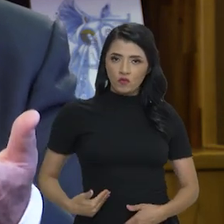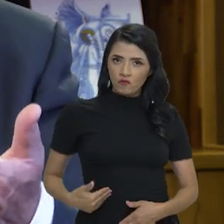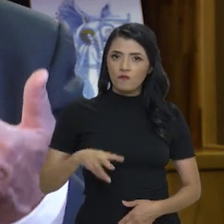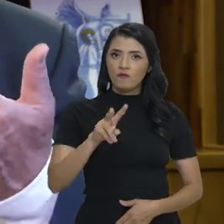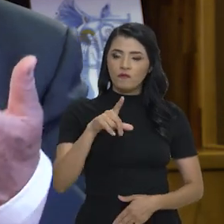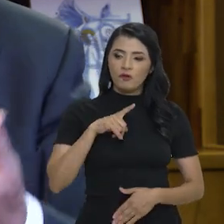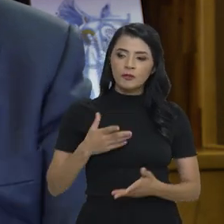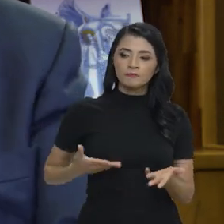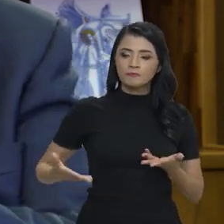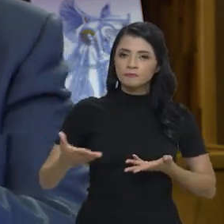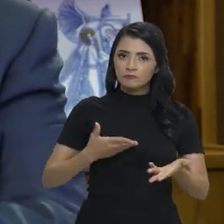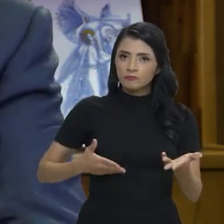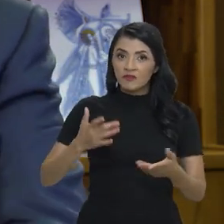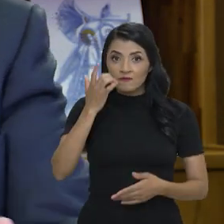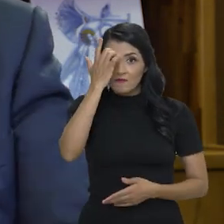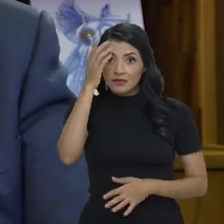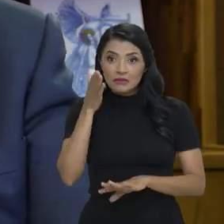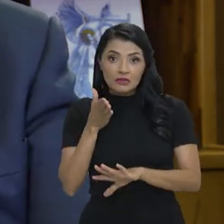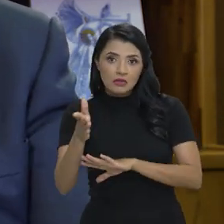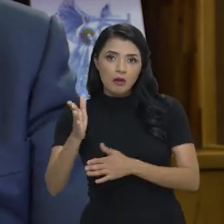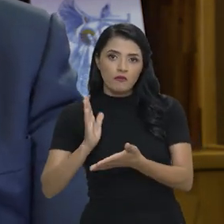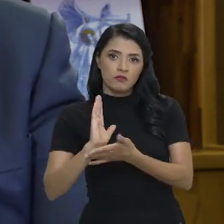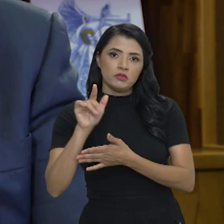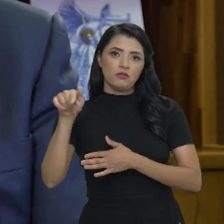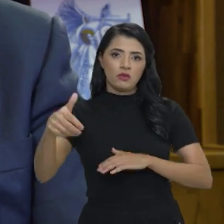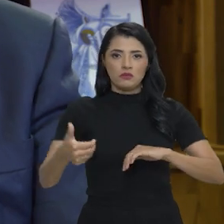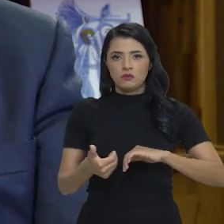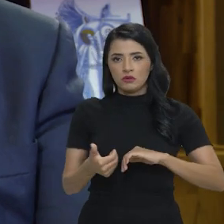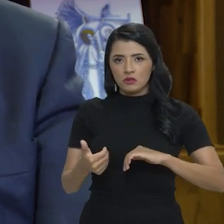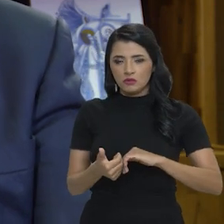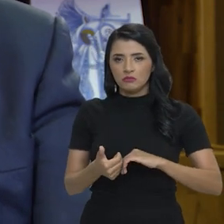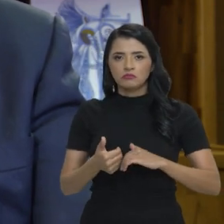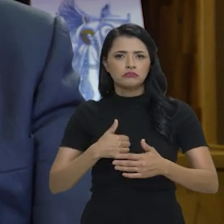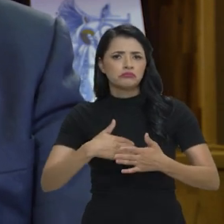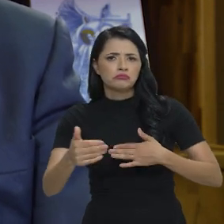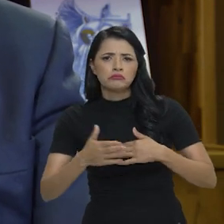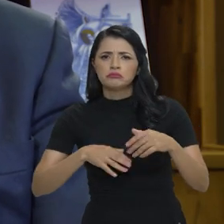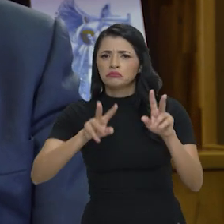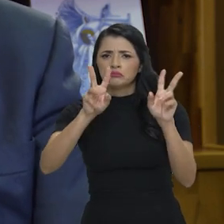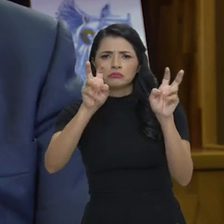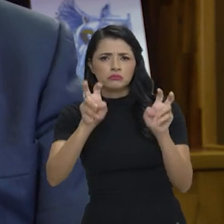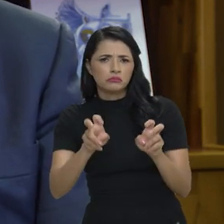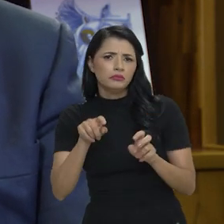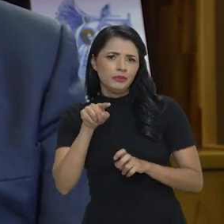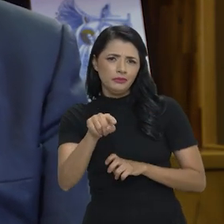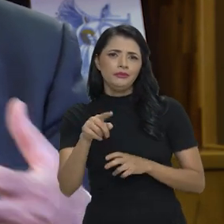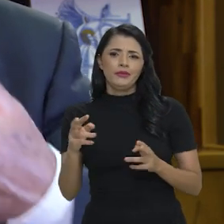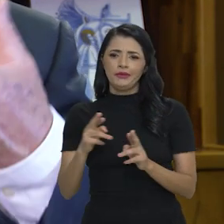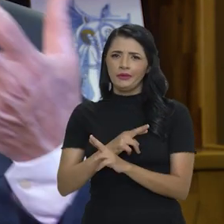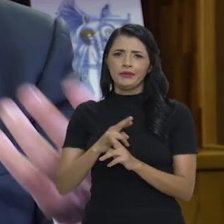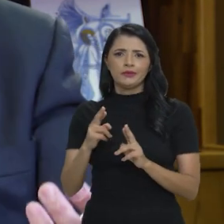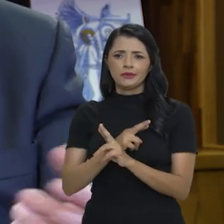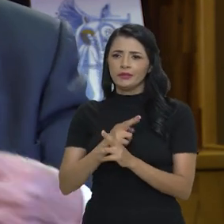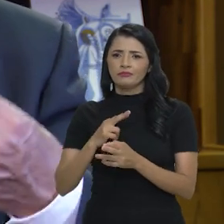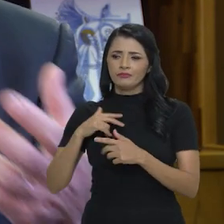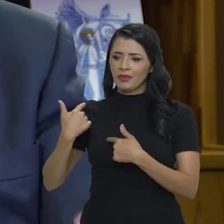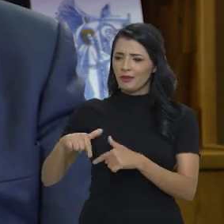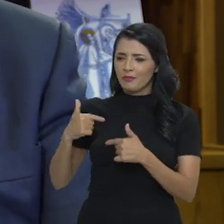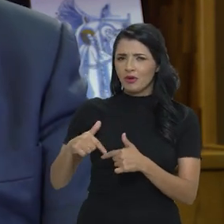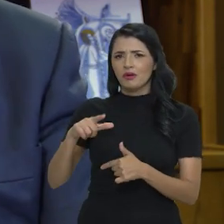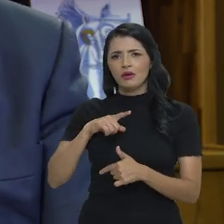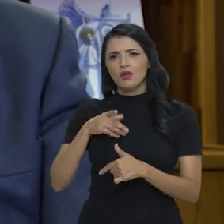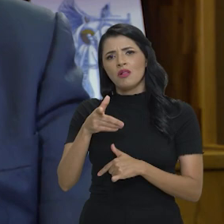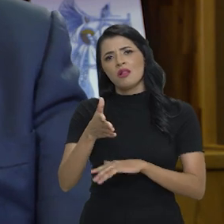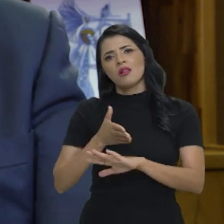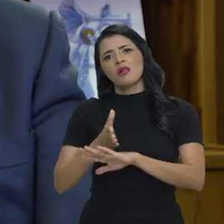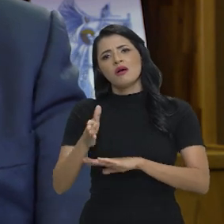entendimento para facilitar a tramitação no Congresso Nacional. Qualquer tema sobre essa relação de trabalho que